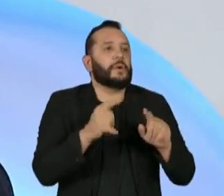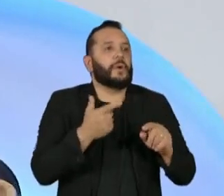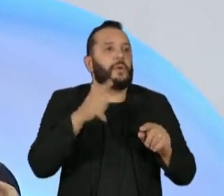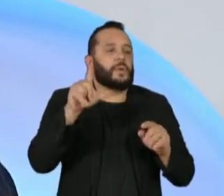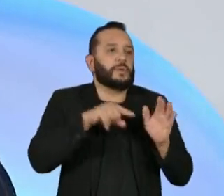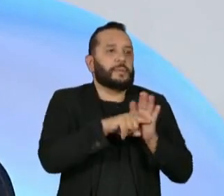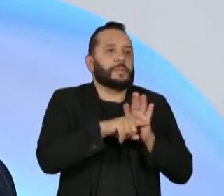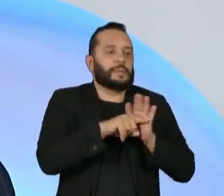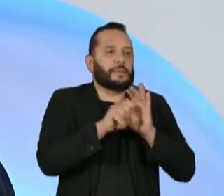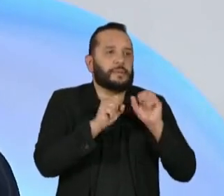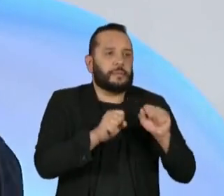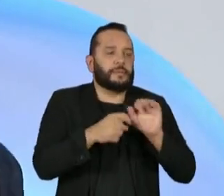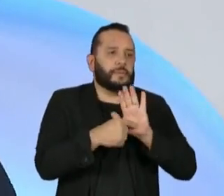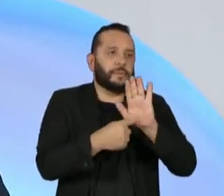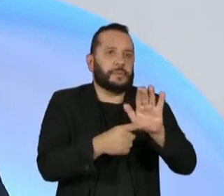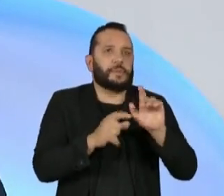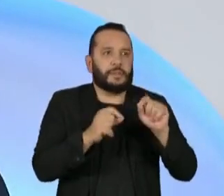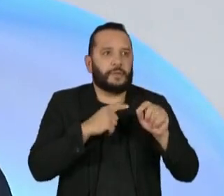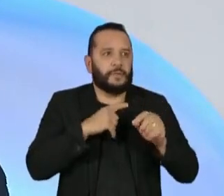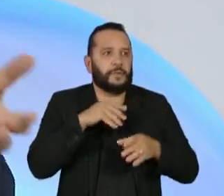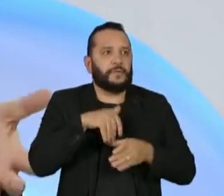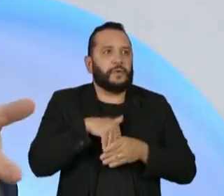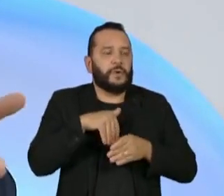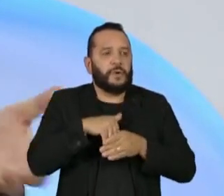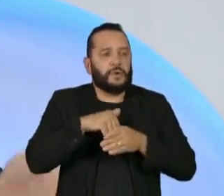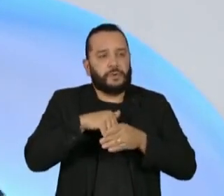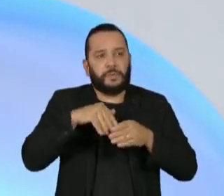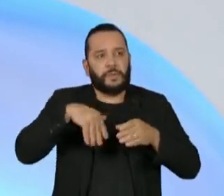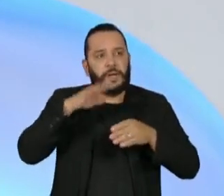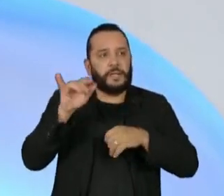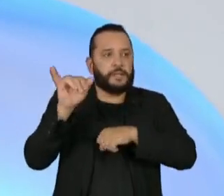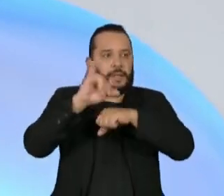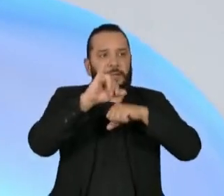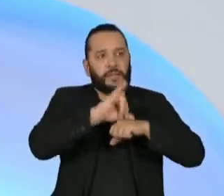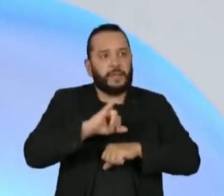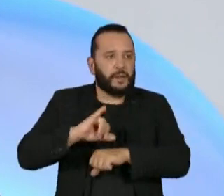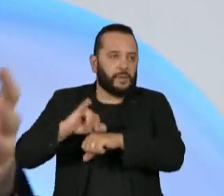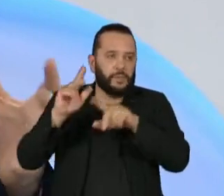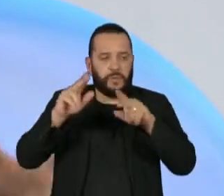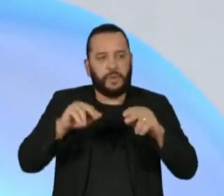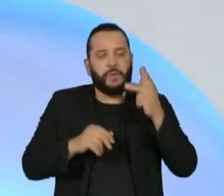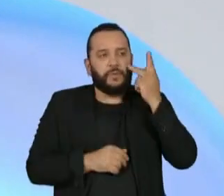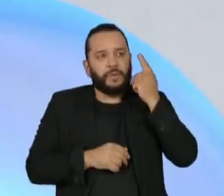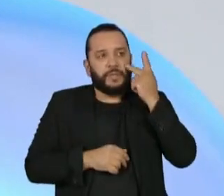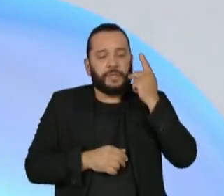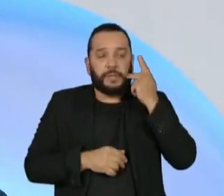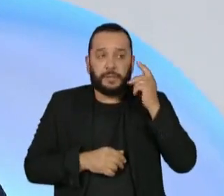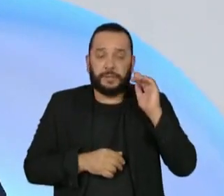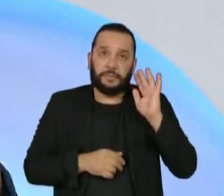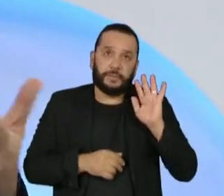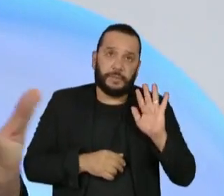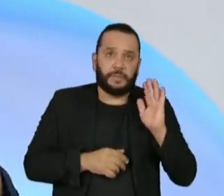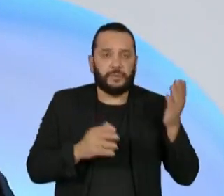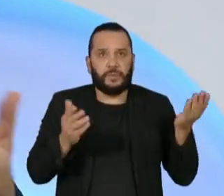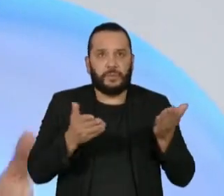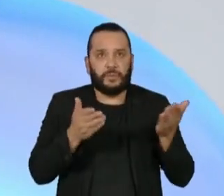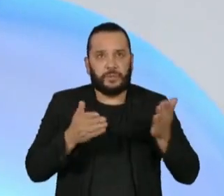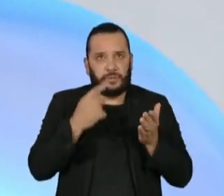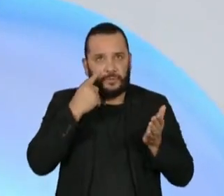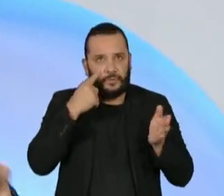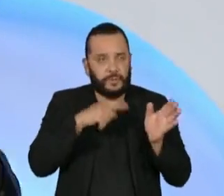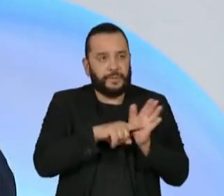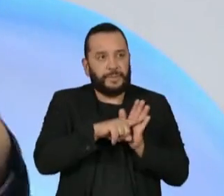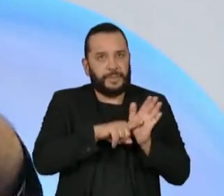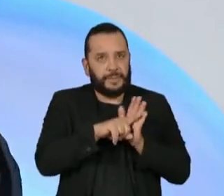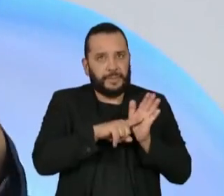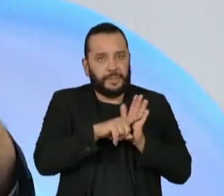também teve muita concentração de votos em capitais, por exemplo, Fortaleza. Mas é uma suposição. Hoje, quando as pesquisas estão